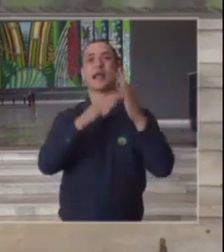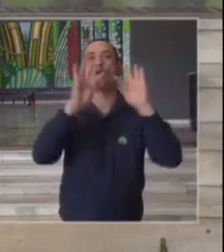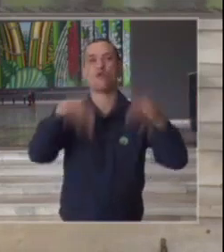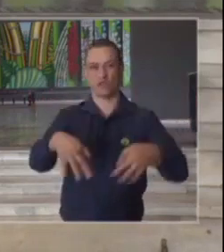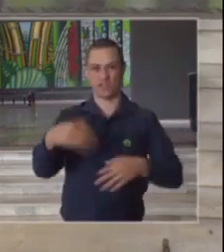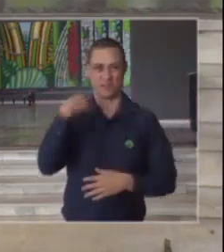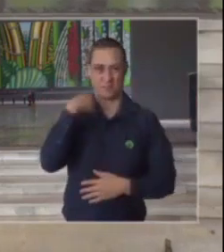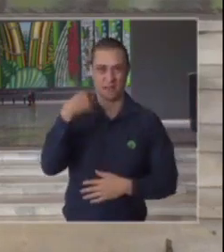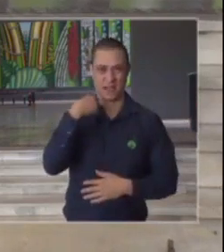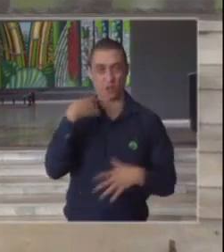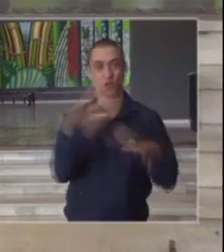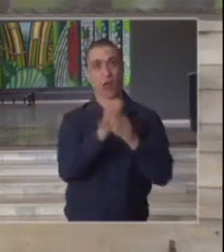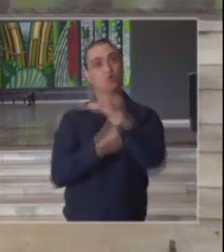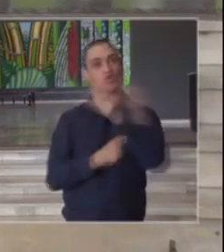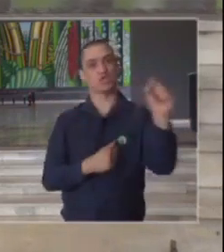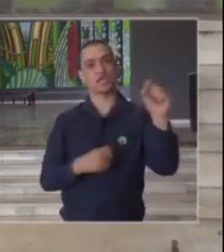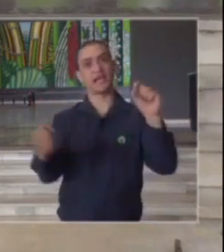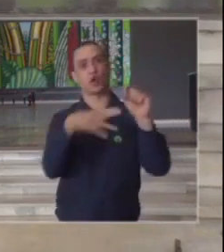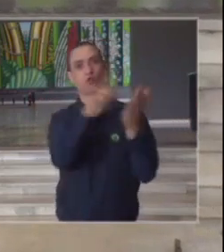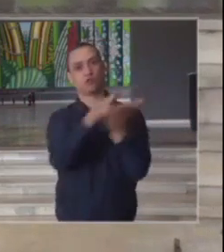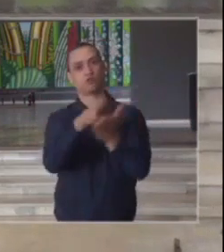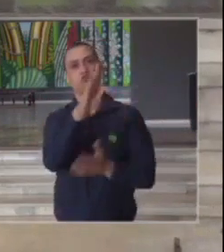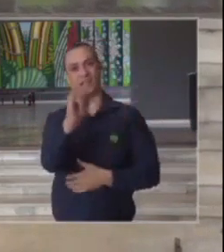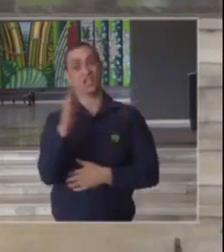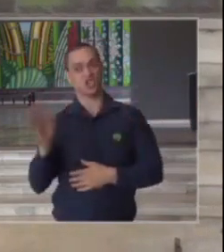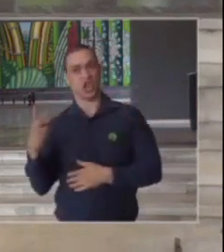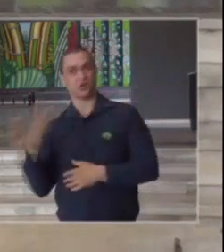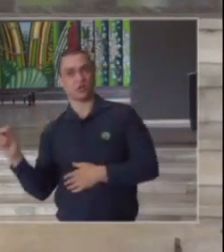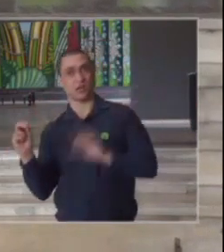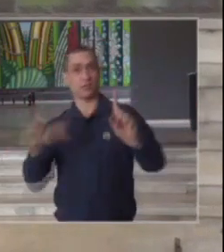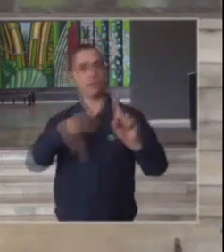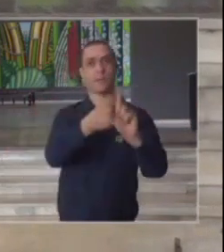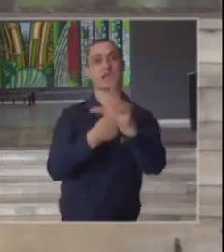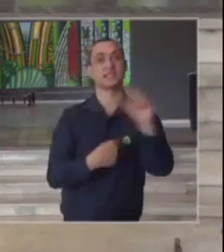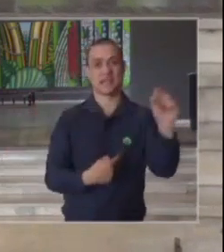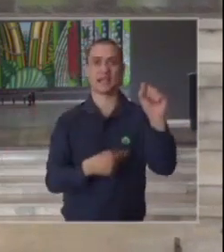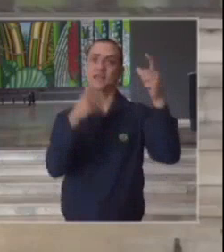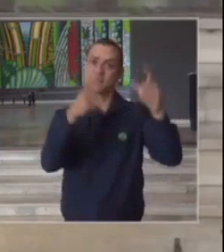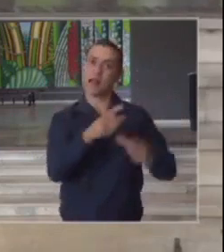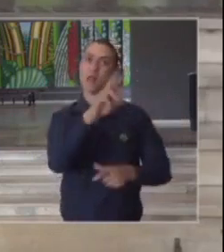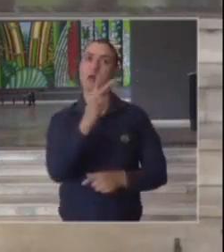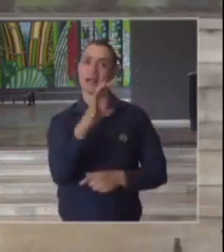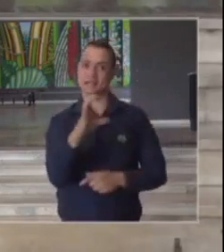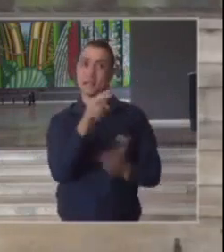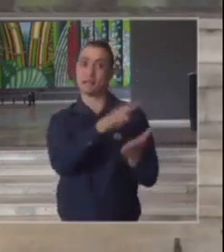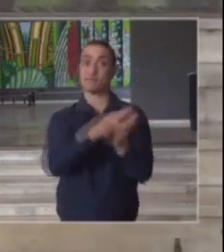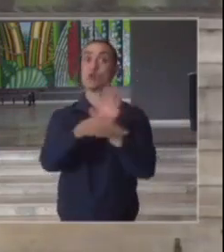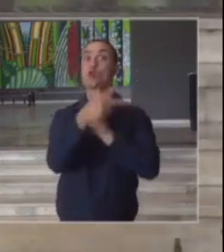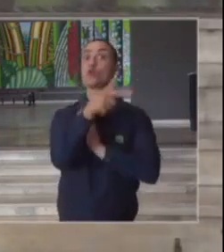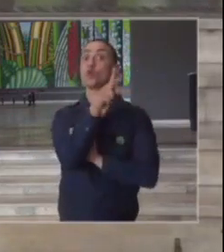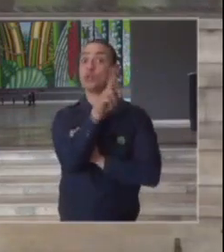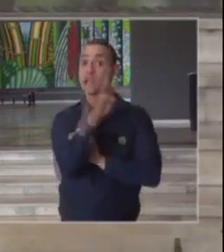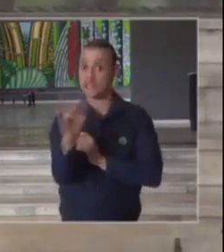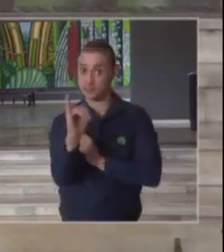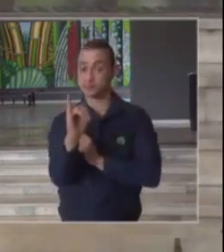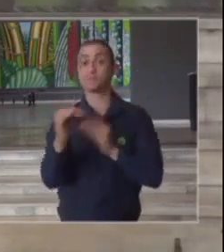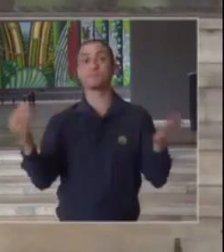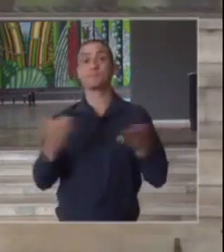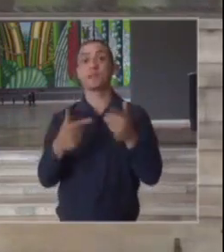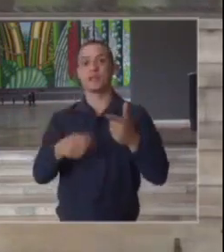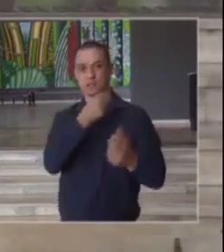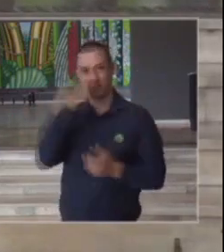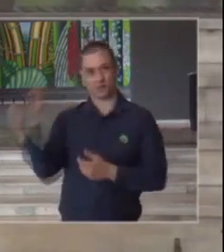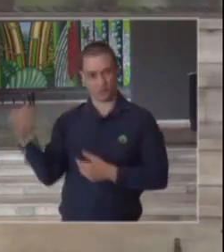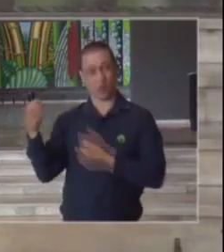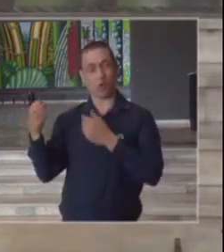teremos 100 leitos adicionais aos 200 já em operação quero também antes de passar a palavra